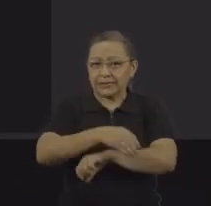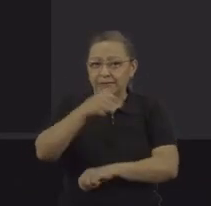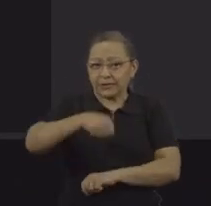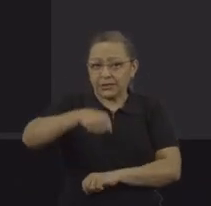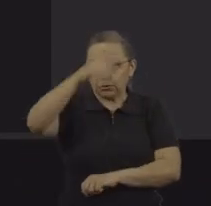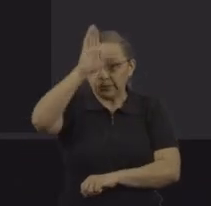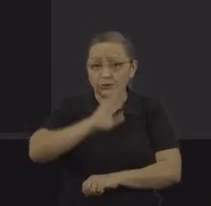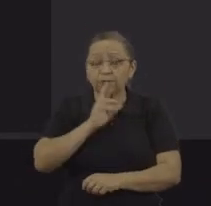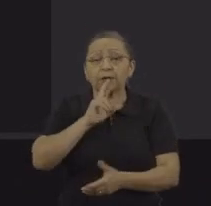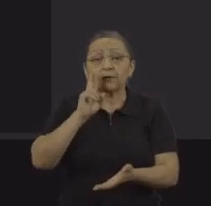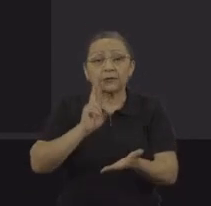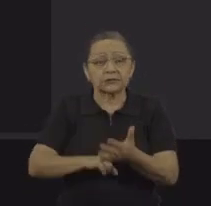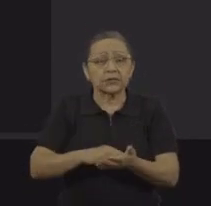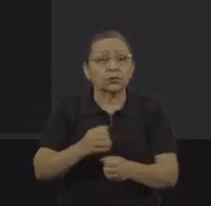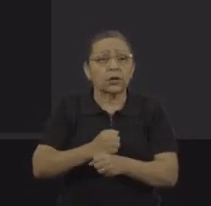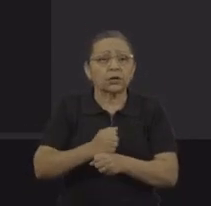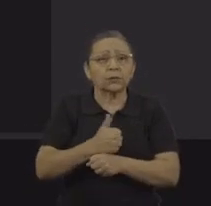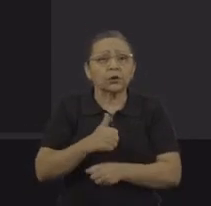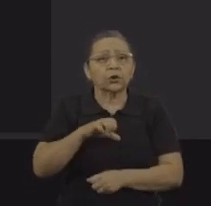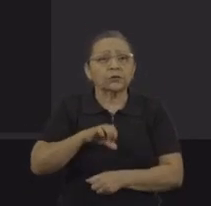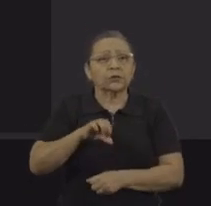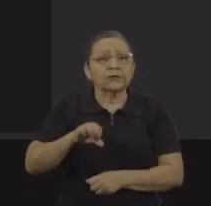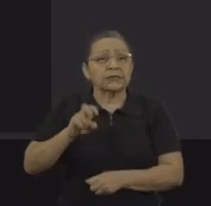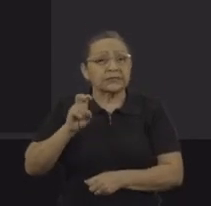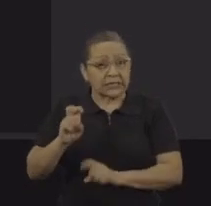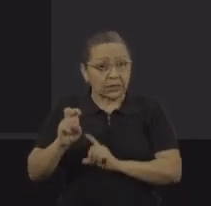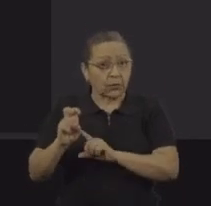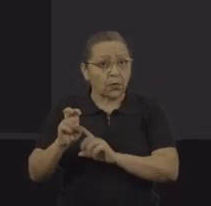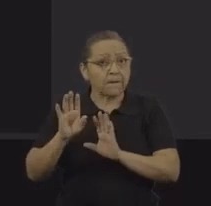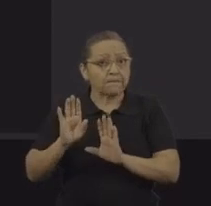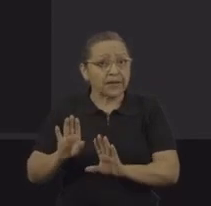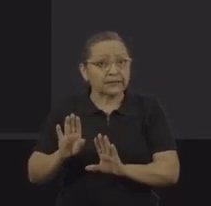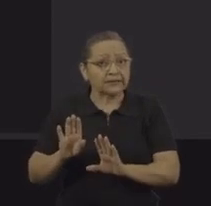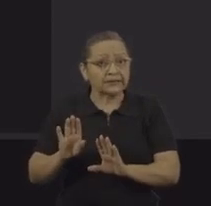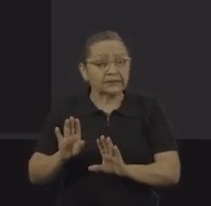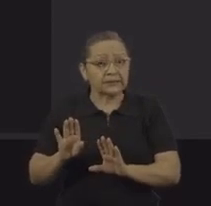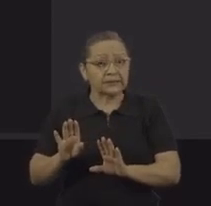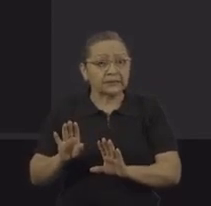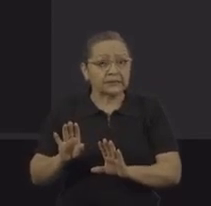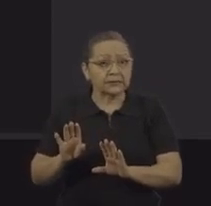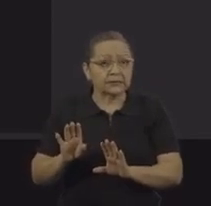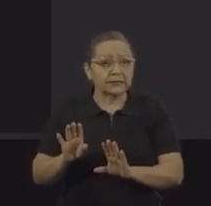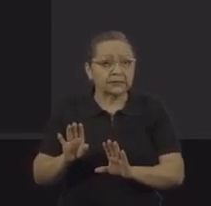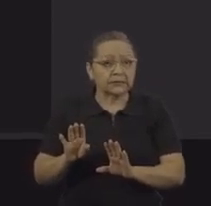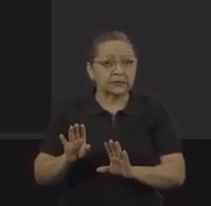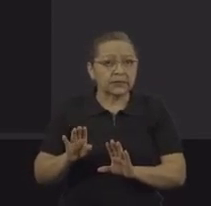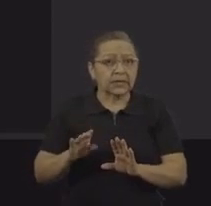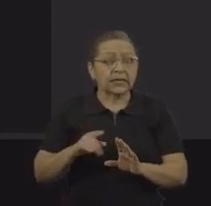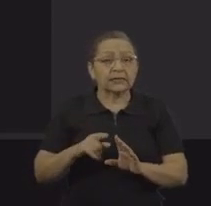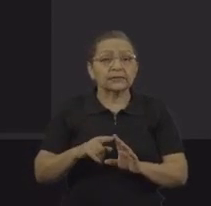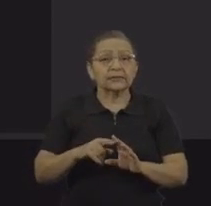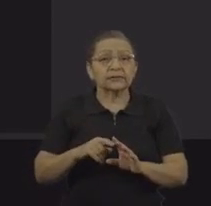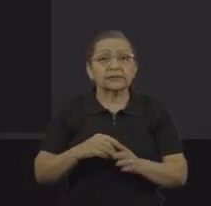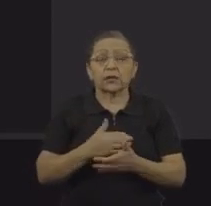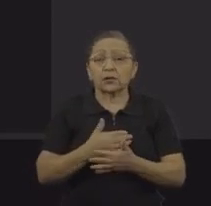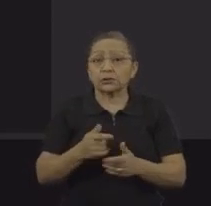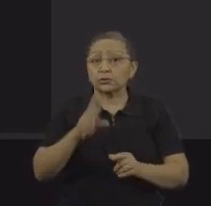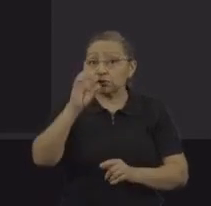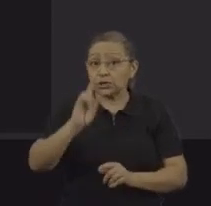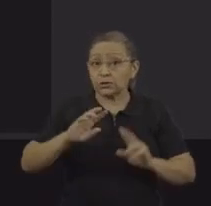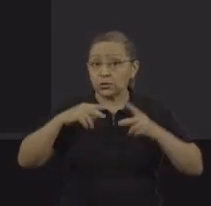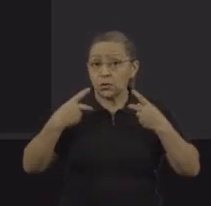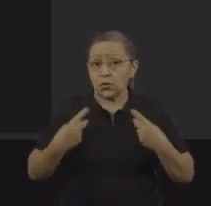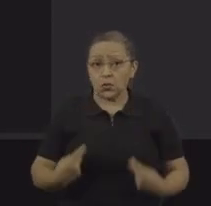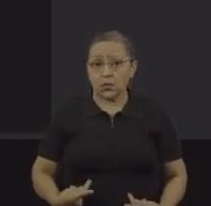foi reconhecido oficialmente em 1995. Mas essa violação de direitos humanos, ela tem que